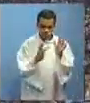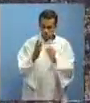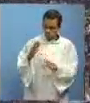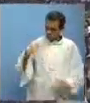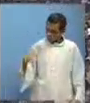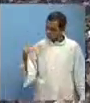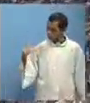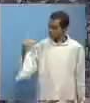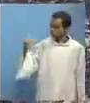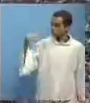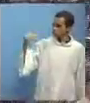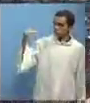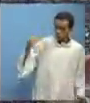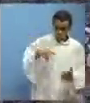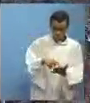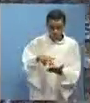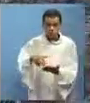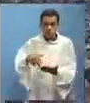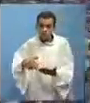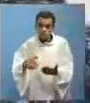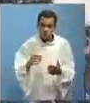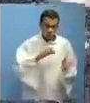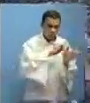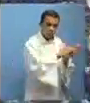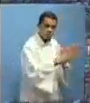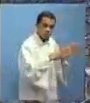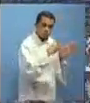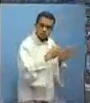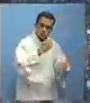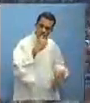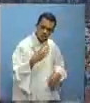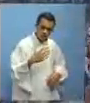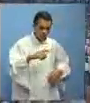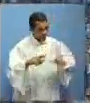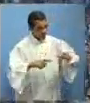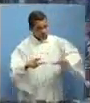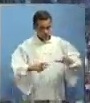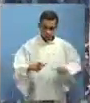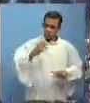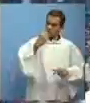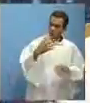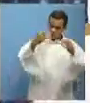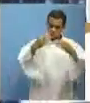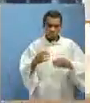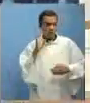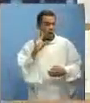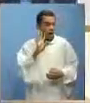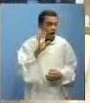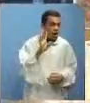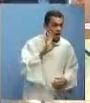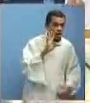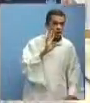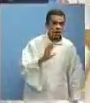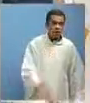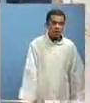Senhora já tinha se adaptado, José já estava fazendo umas caminhas, umas cadeirinhas, já estava vendendo, o